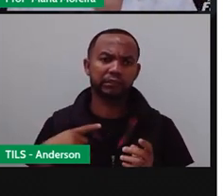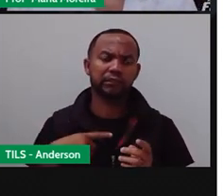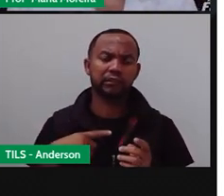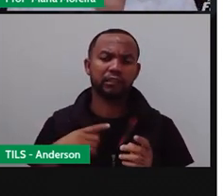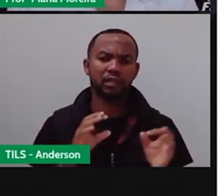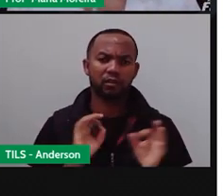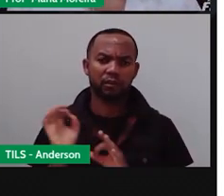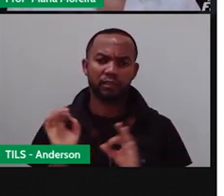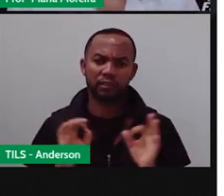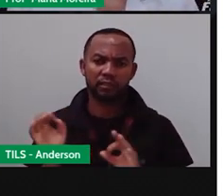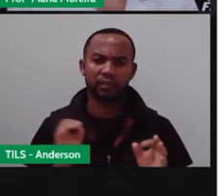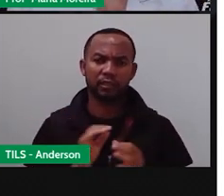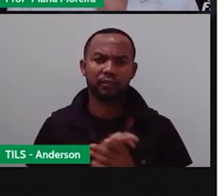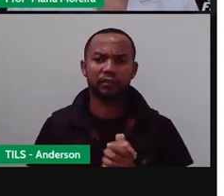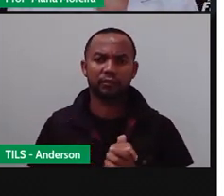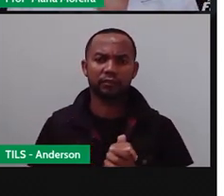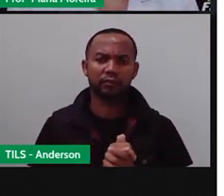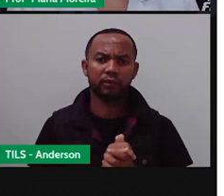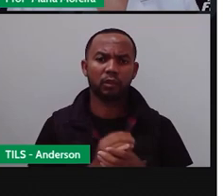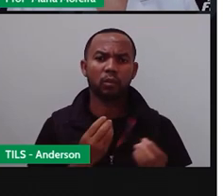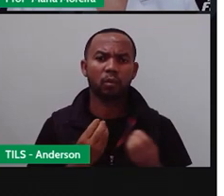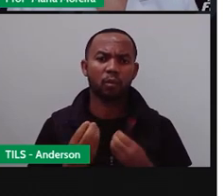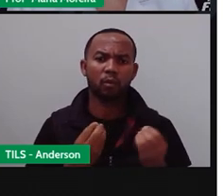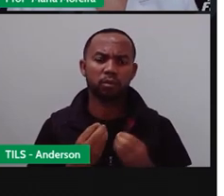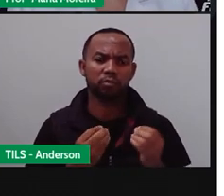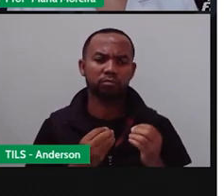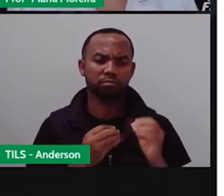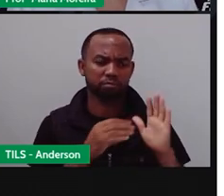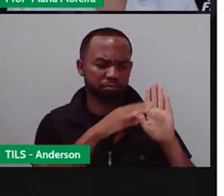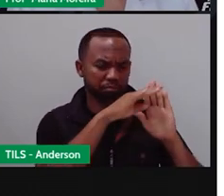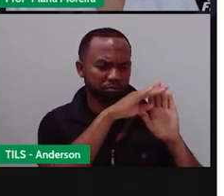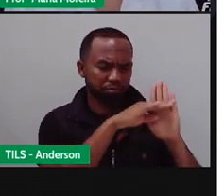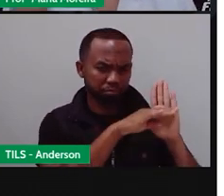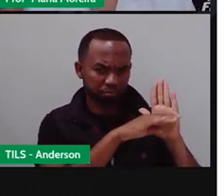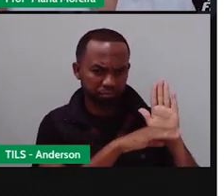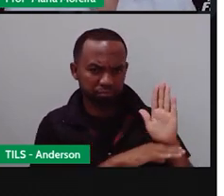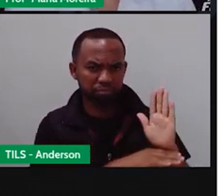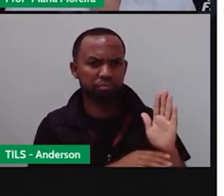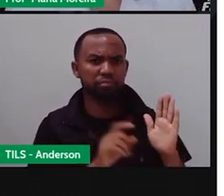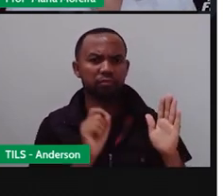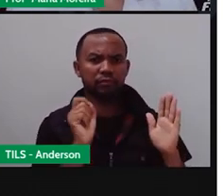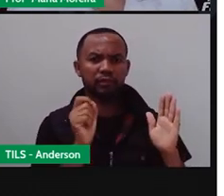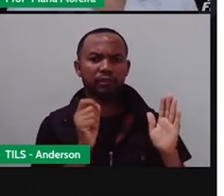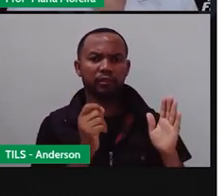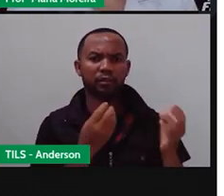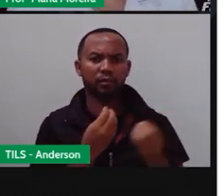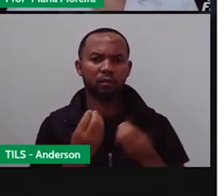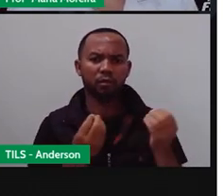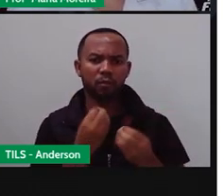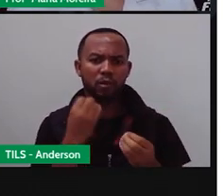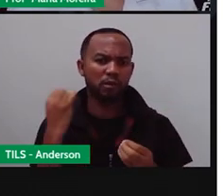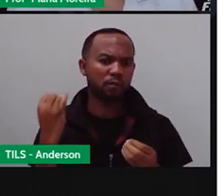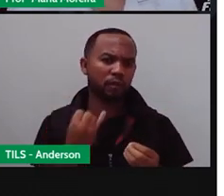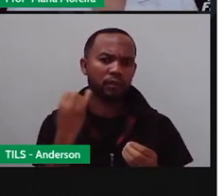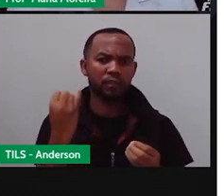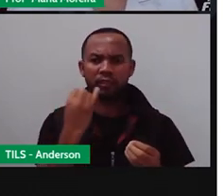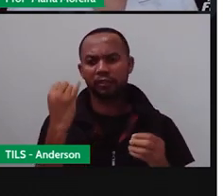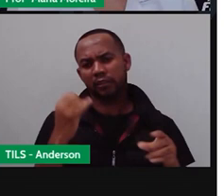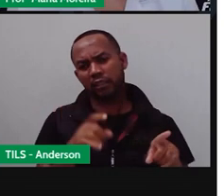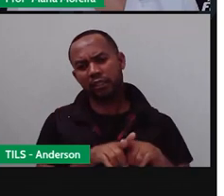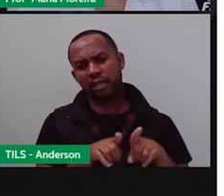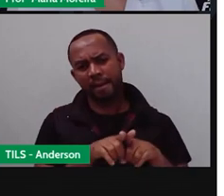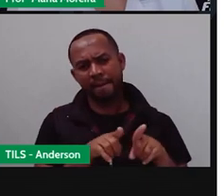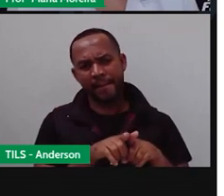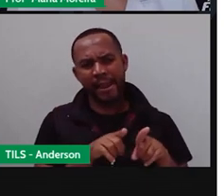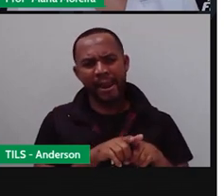desse jeito. Elas podem ser organizadas em ordem alfabética, não isso? Em ordem de importância e até mesmo em ordem